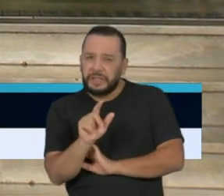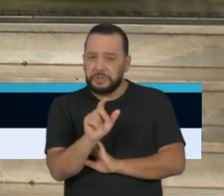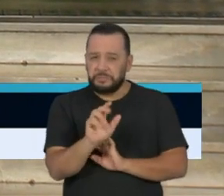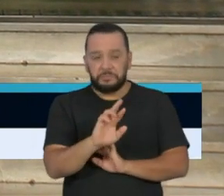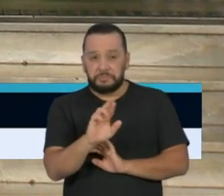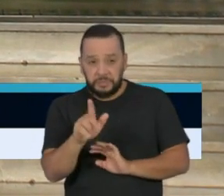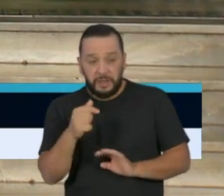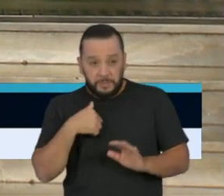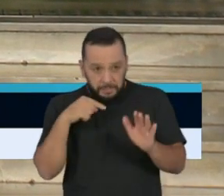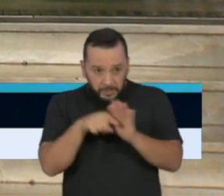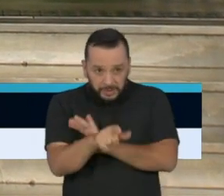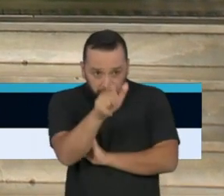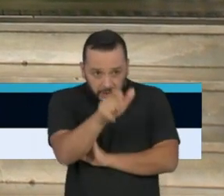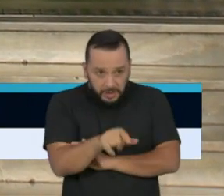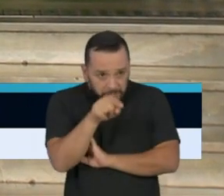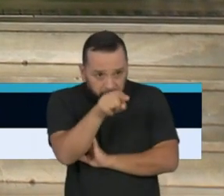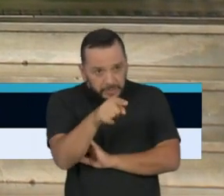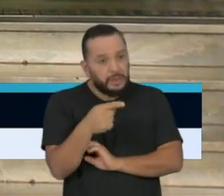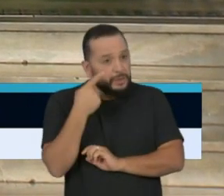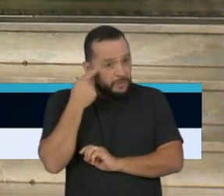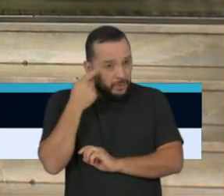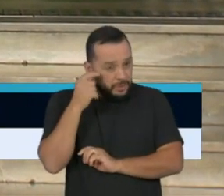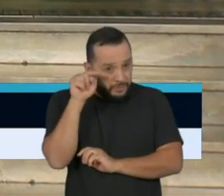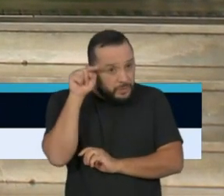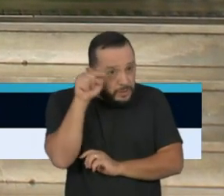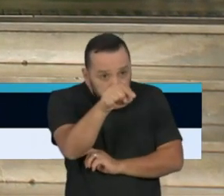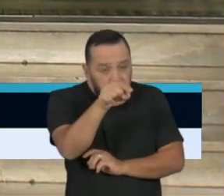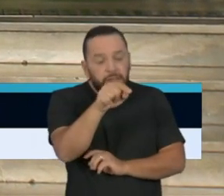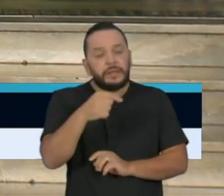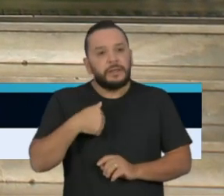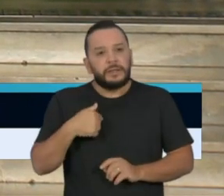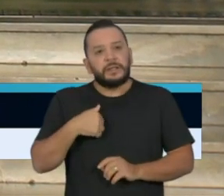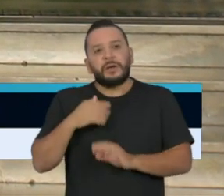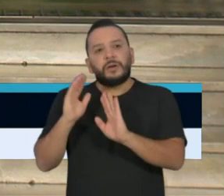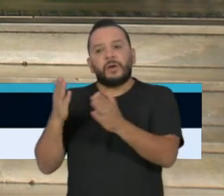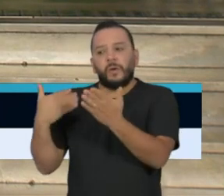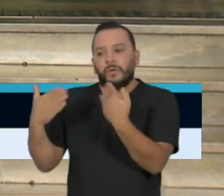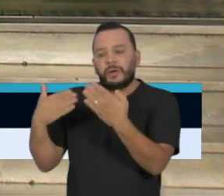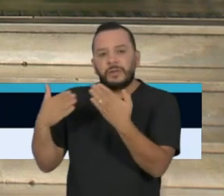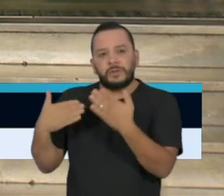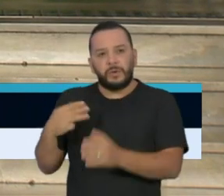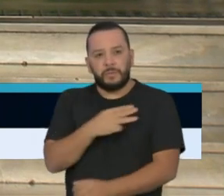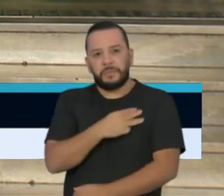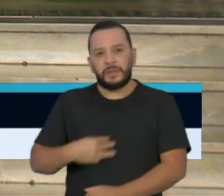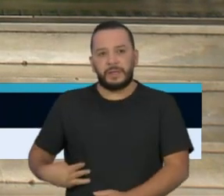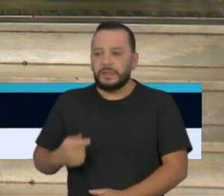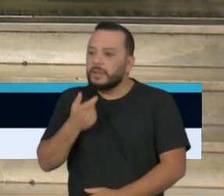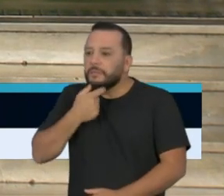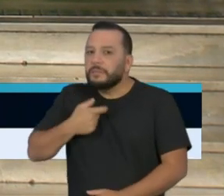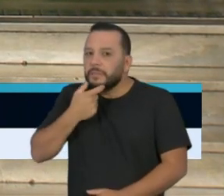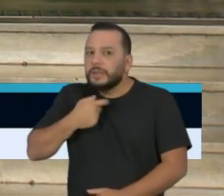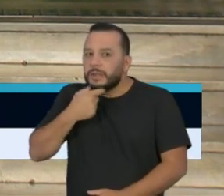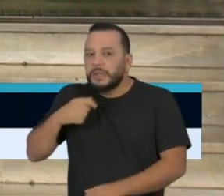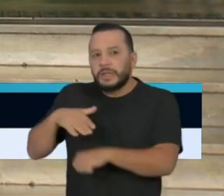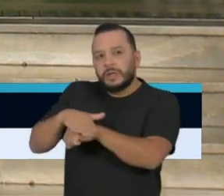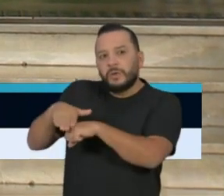pessoalmente para o senhor, qual foi a última vez que o senhor falou com o ministro Bandetta e qual foi o tom dessa conversa, se